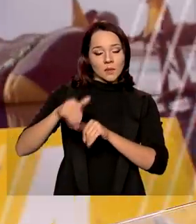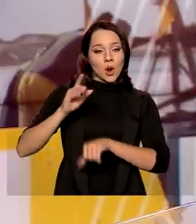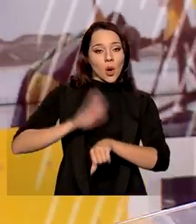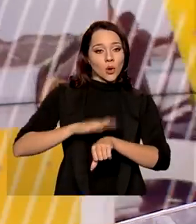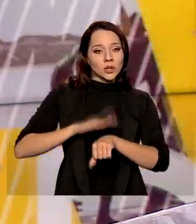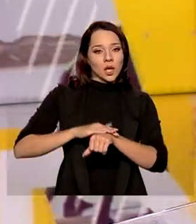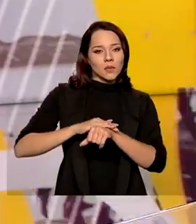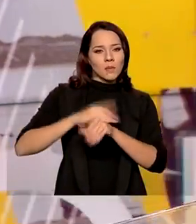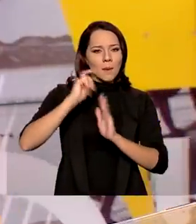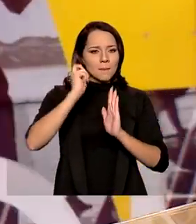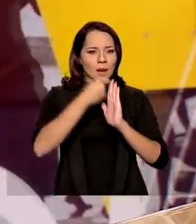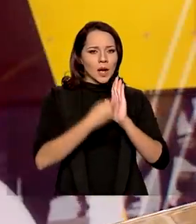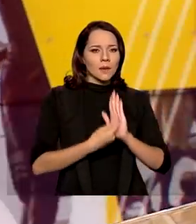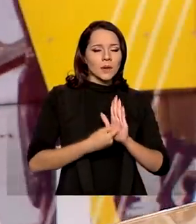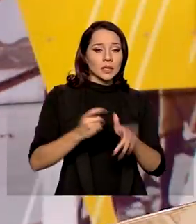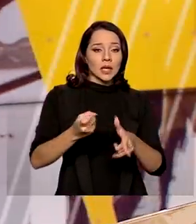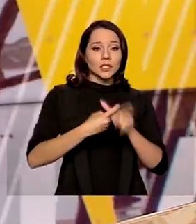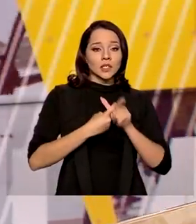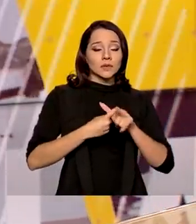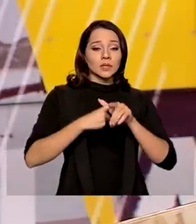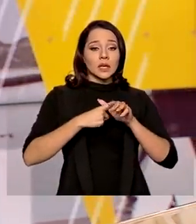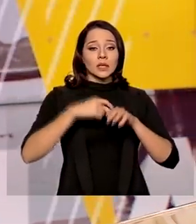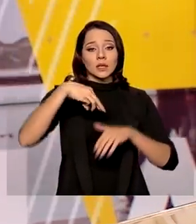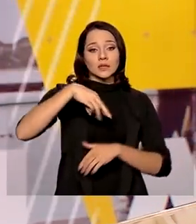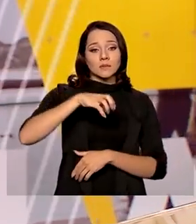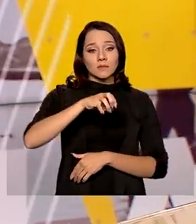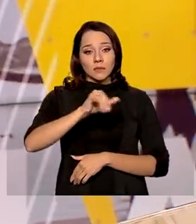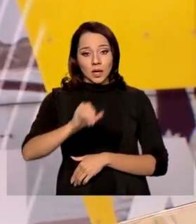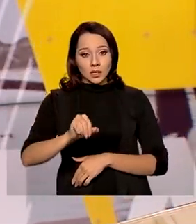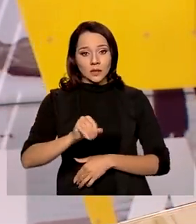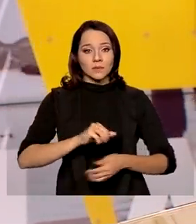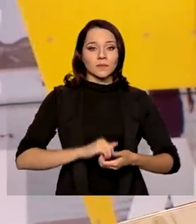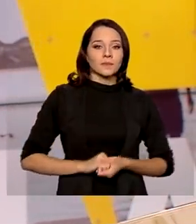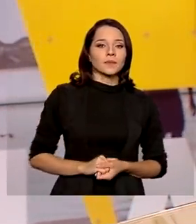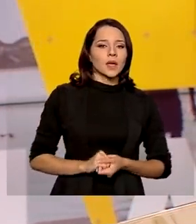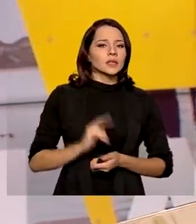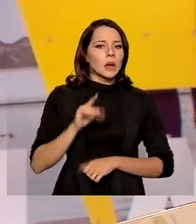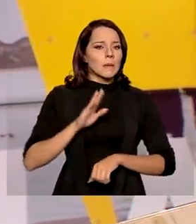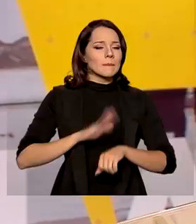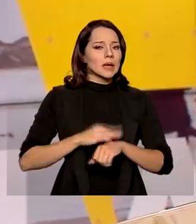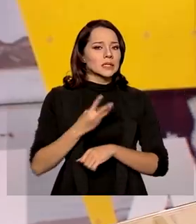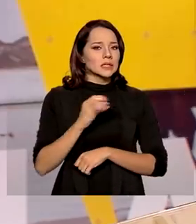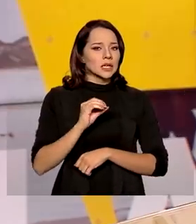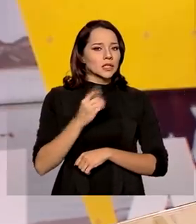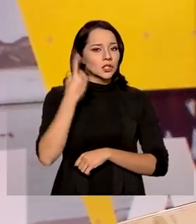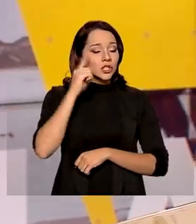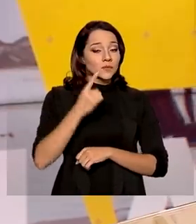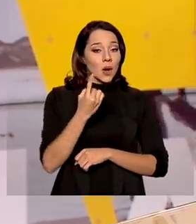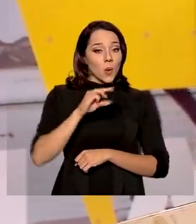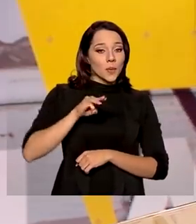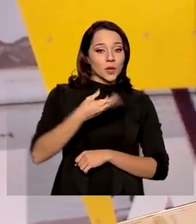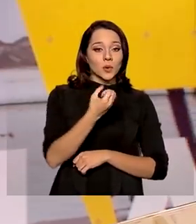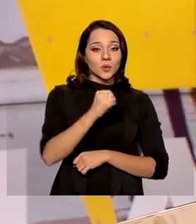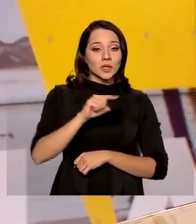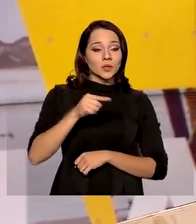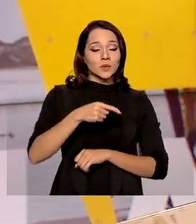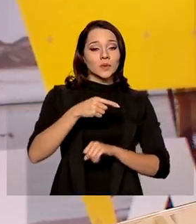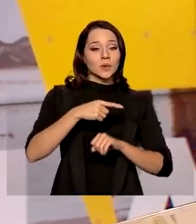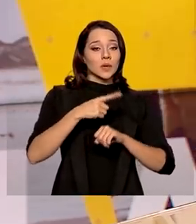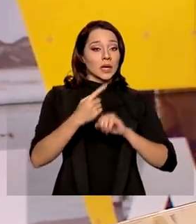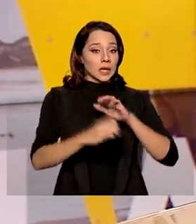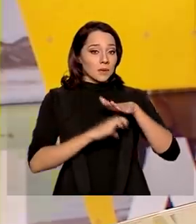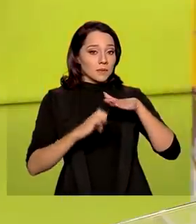prazo para regularização das dívidas dos microempreendedores individuais. São mais 30 dias para 1 milhão e 800 mil